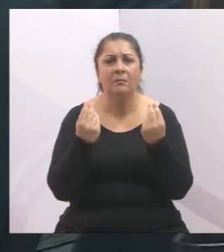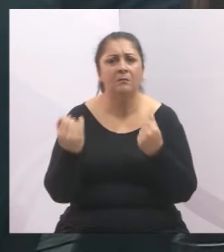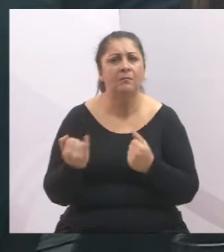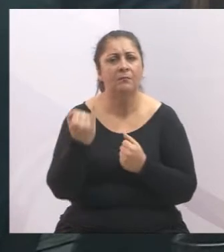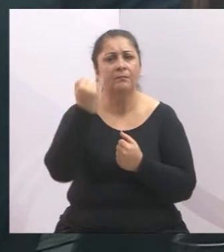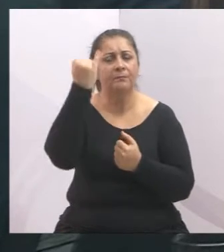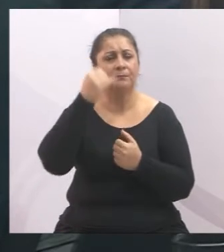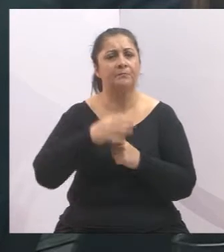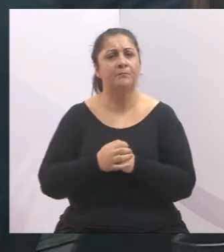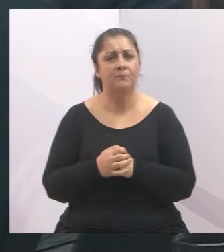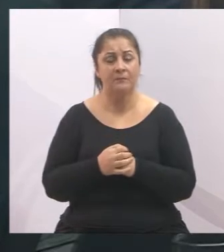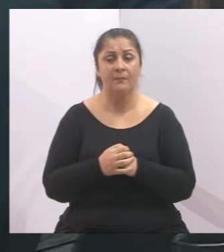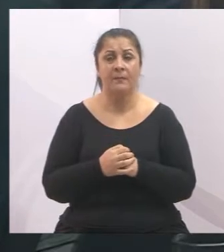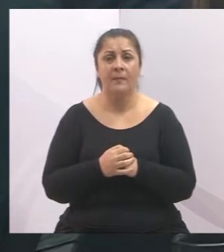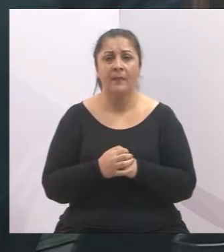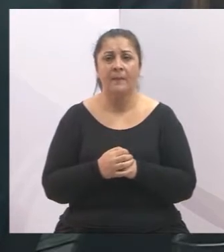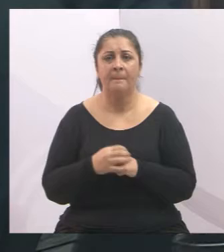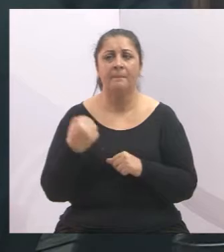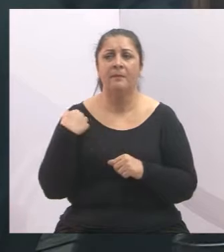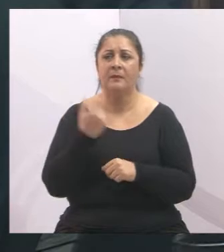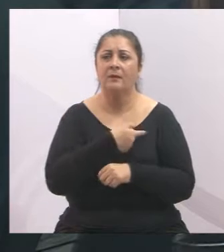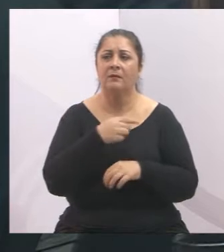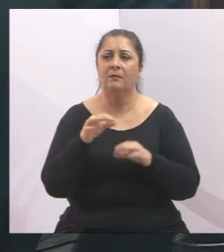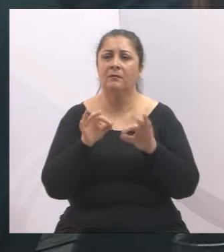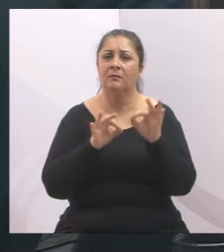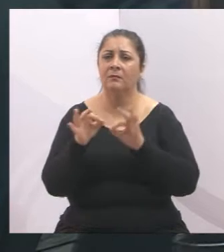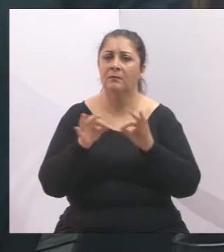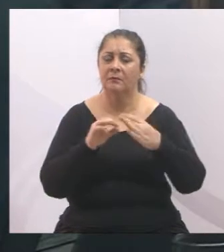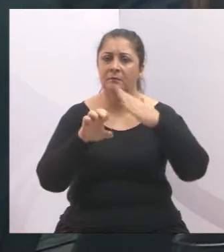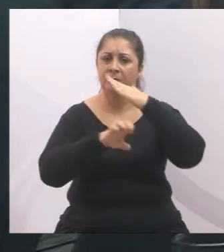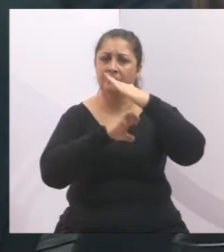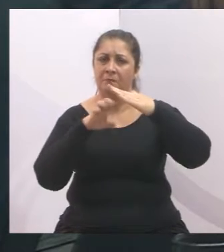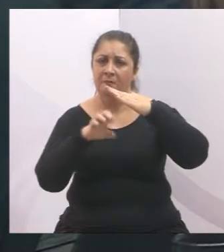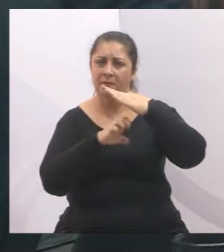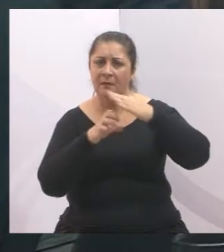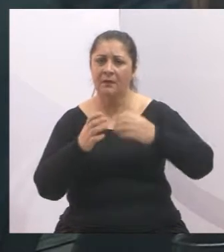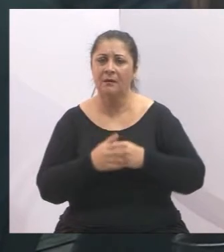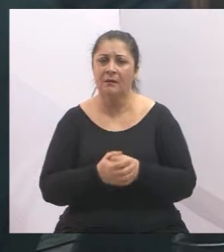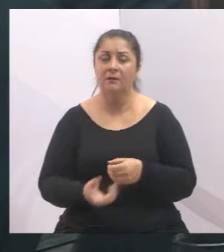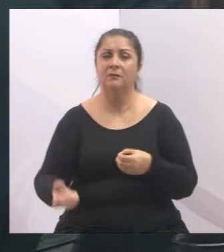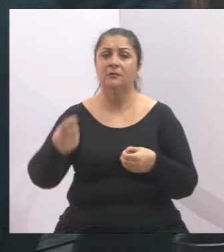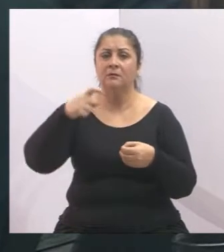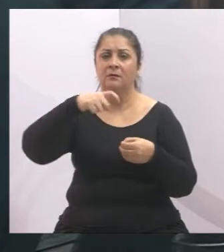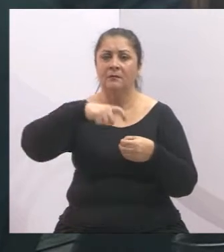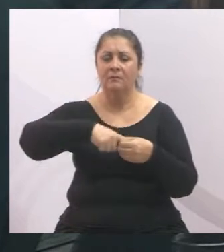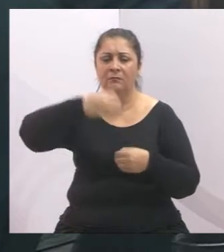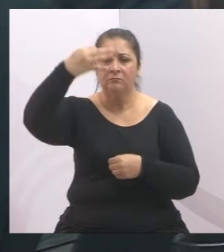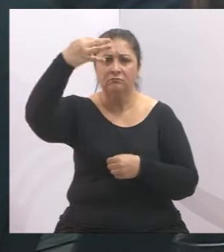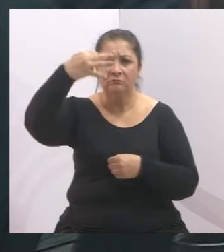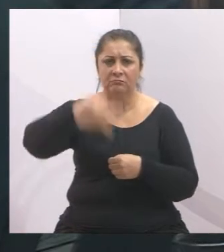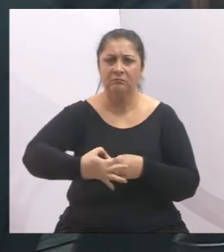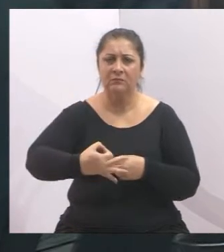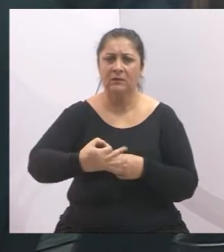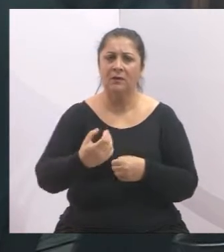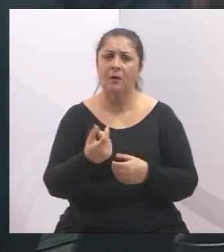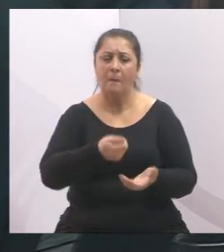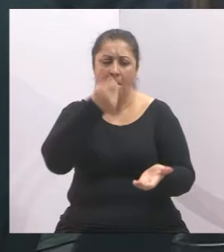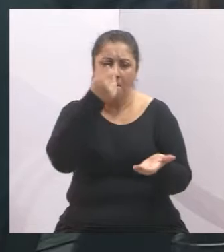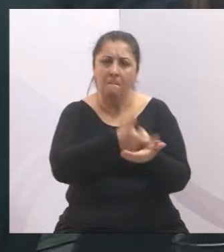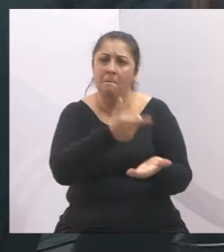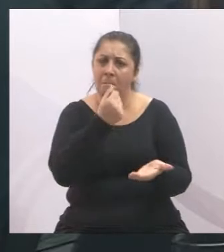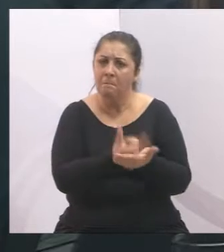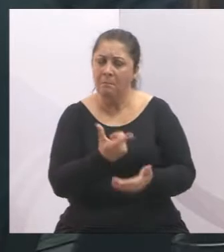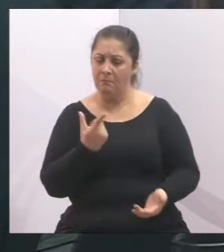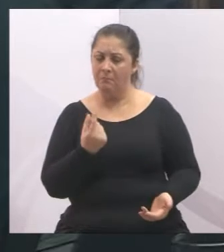que a gente faça com que essa empresa retome criteriosamente o pagamento dos